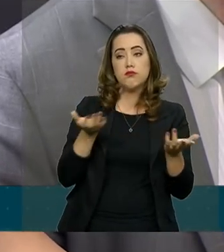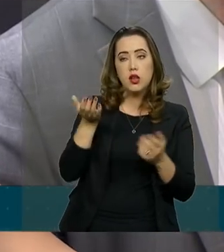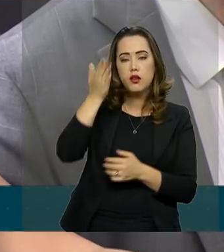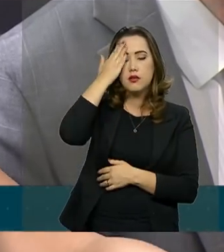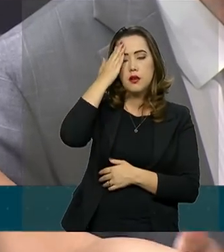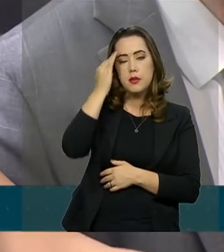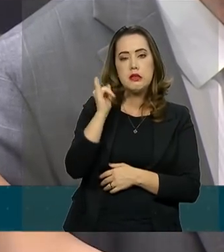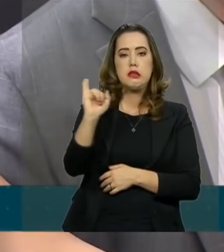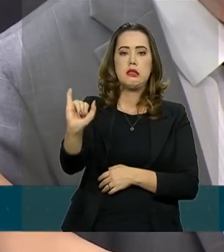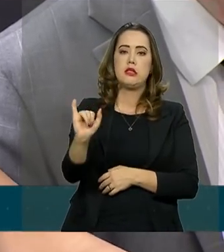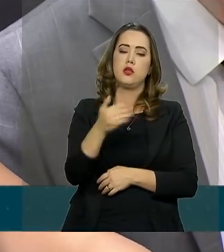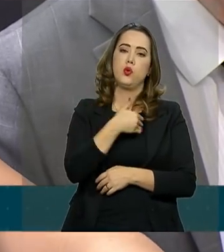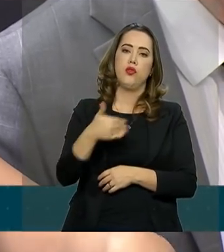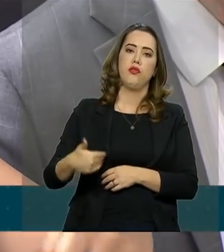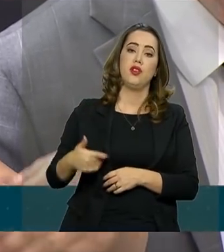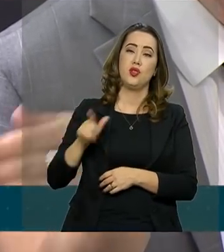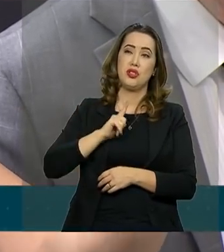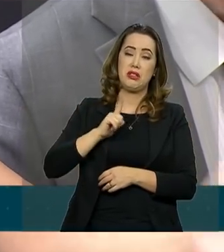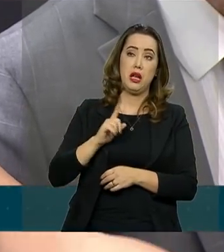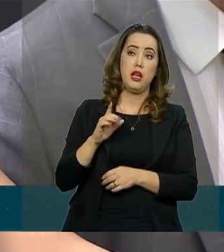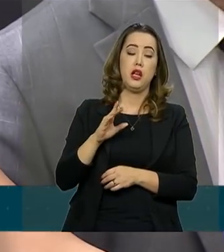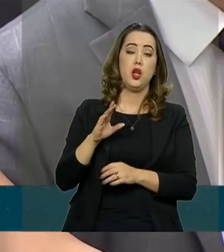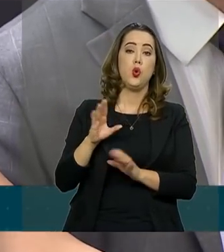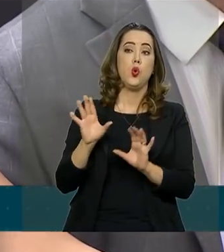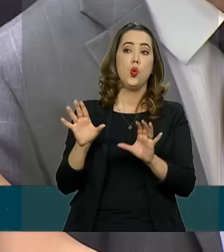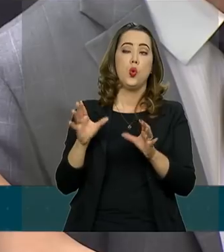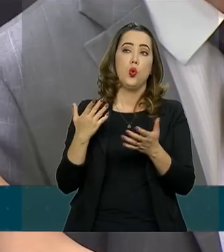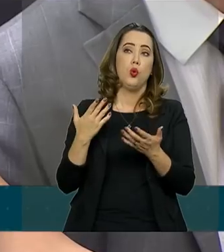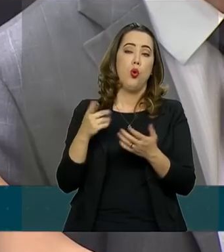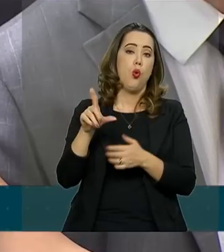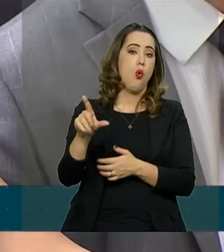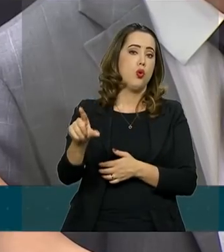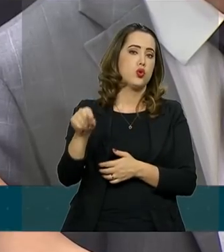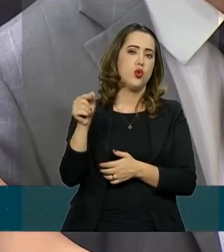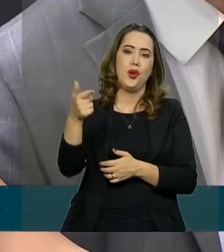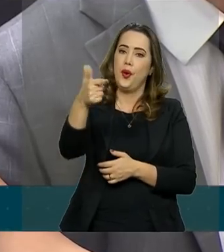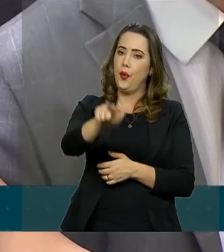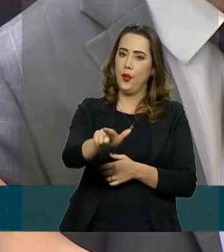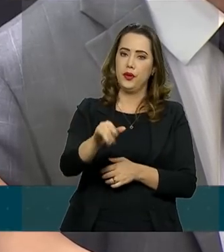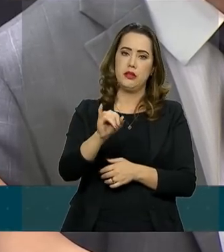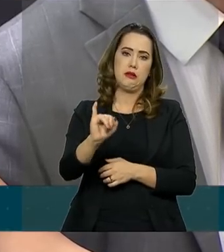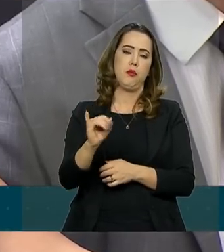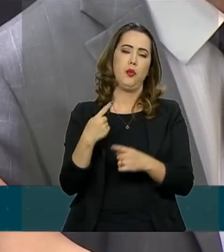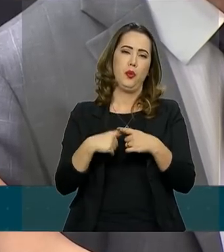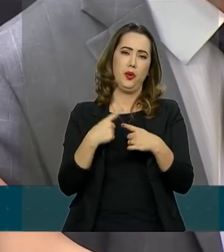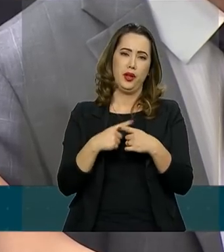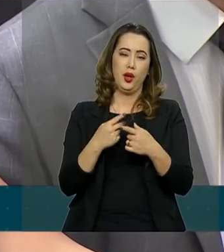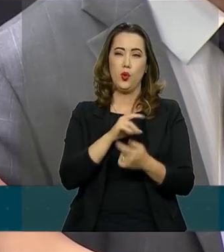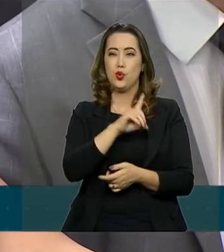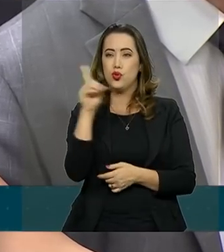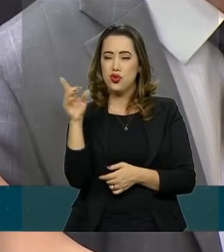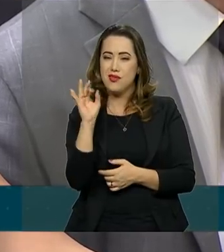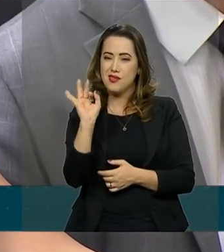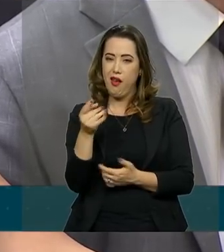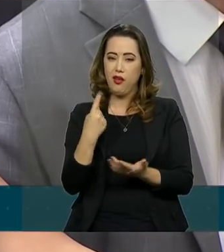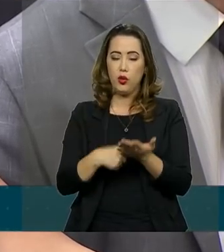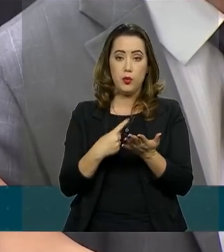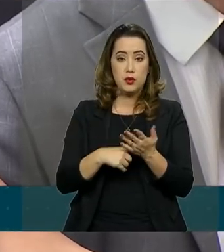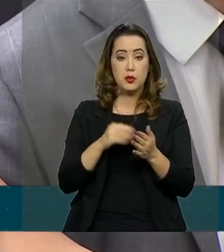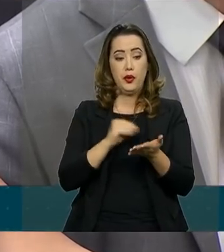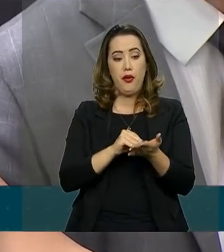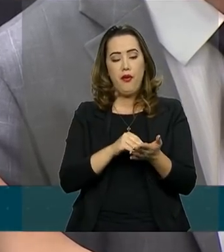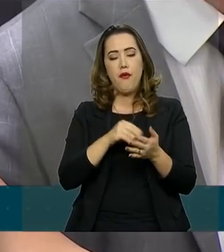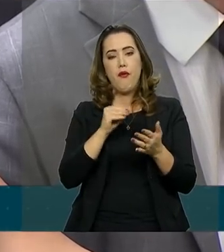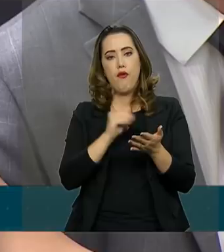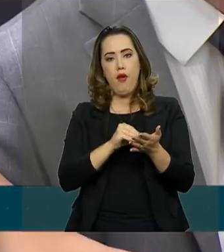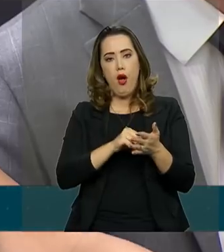o governo já tem um plano B, caso fique o calendário da Previdência que estava previsto, fique comprometido se o relatório não for lido hoje,